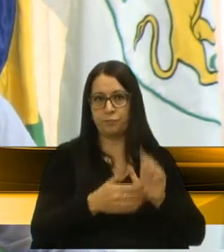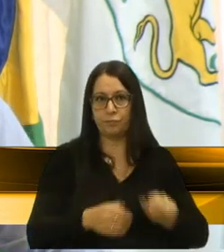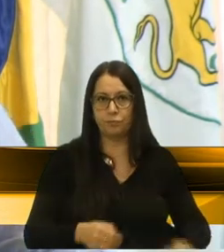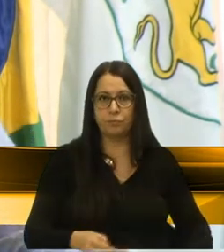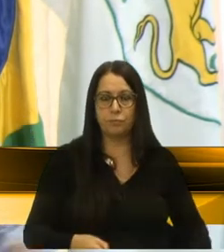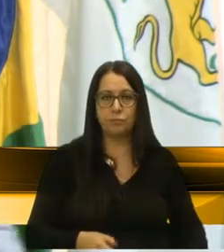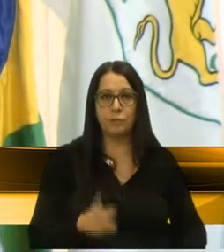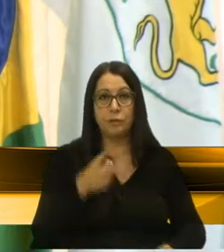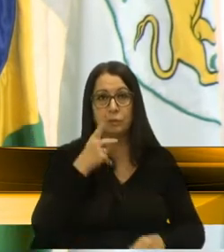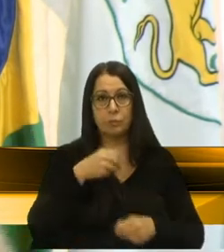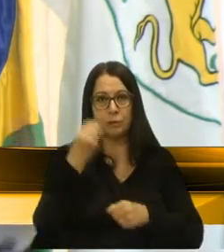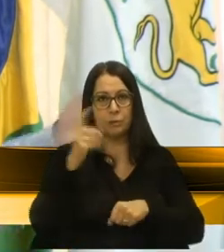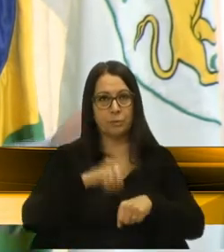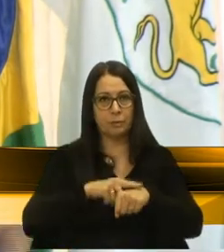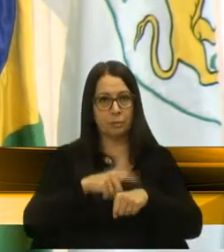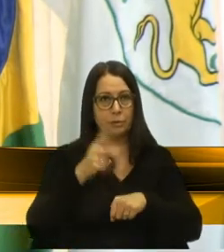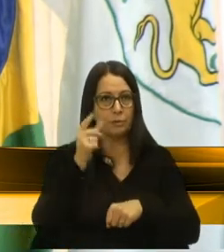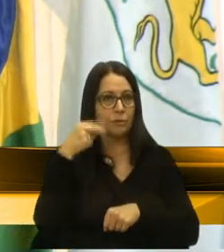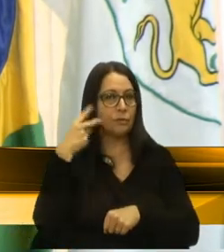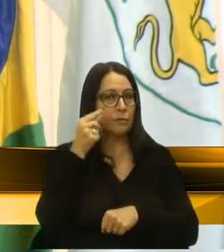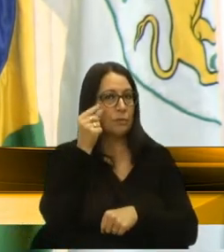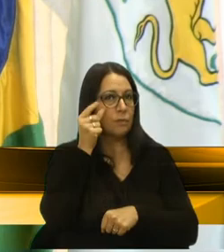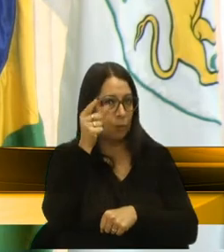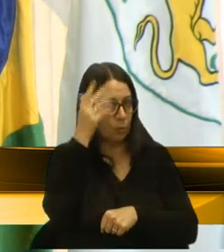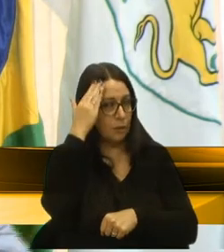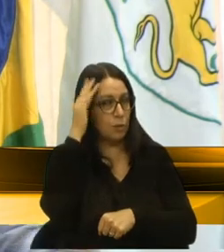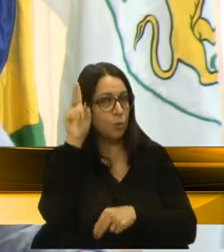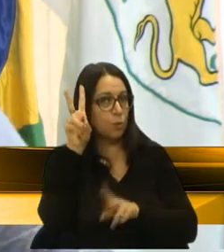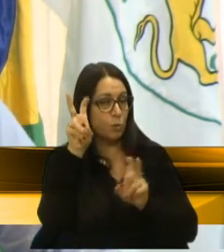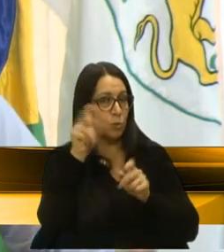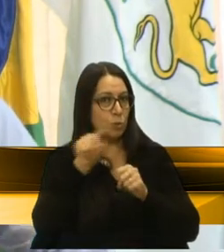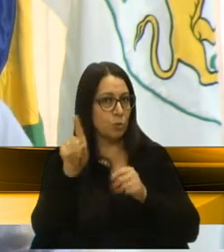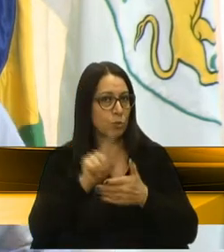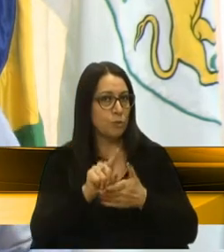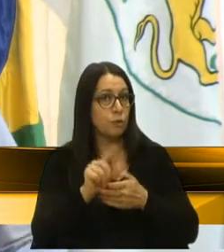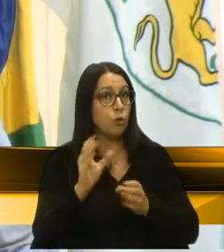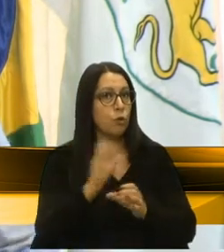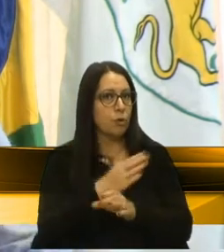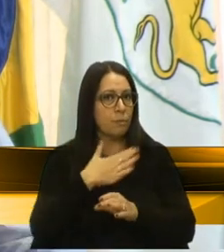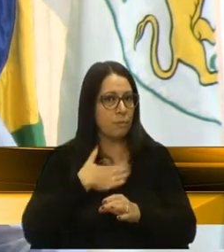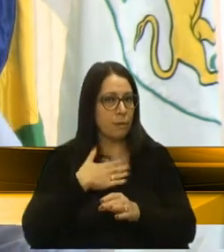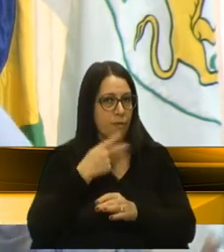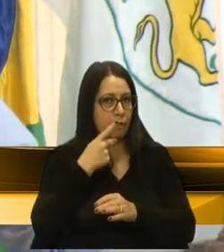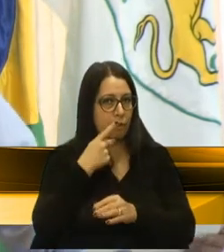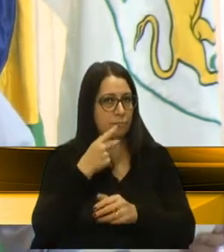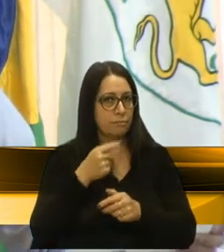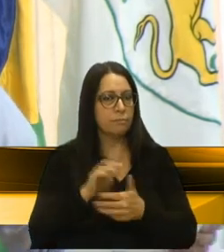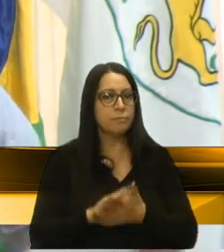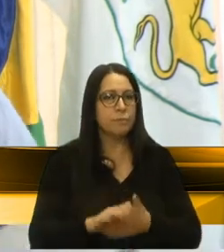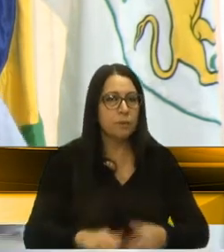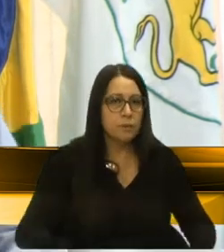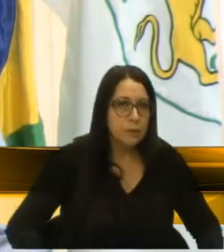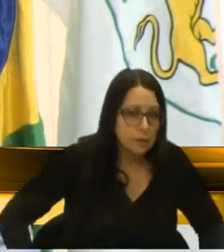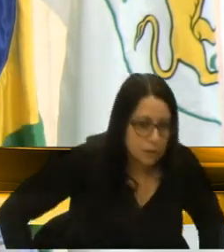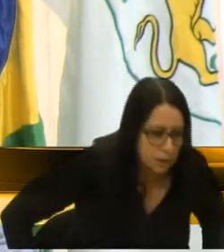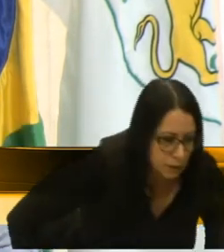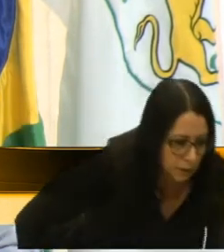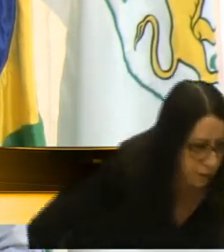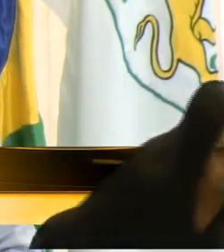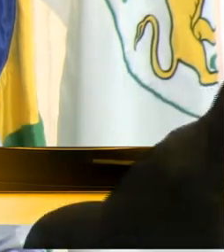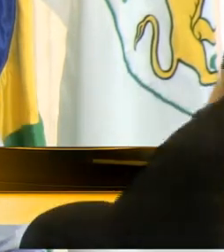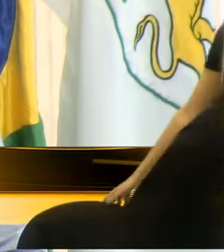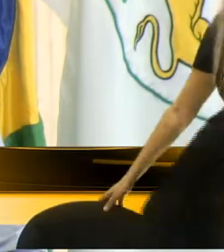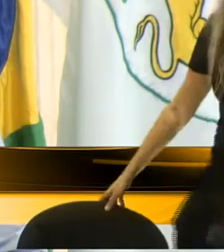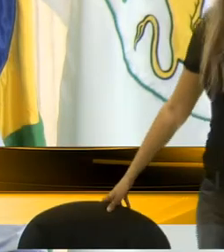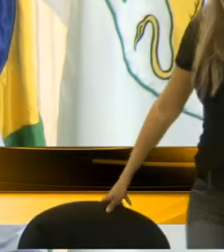Eu já lhe concedo a parte, Doutor Pérez, que eu sei que o seu assunto é outro, mas eu vou só concluir essa segunda parte. E ontem,